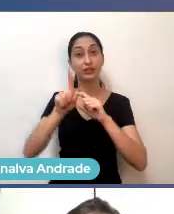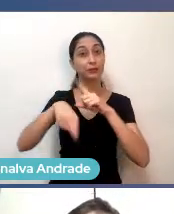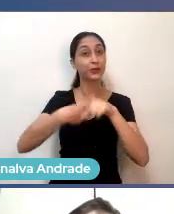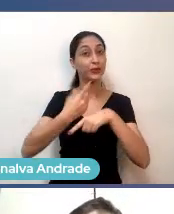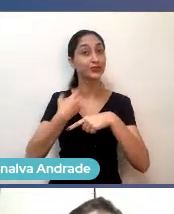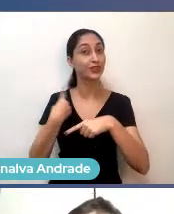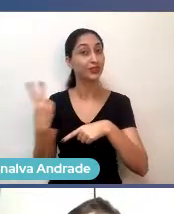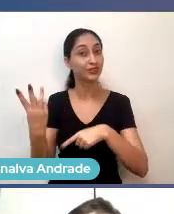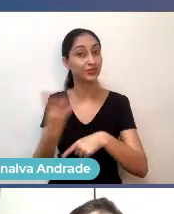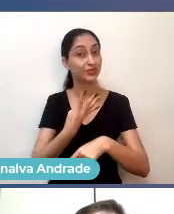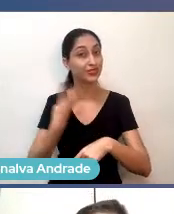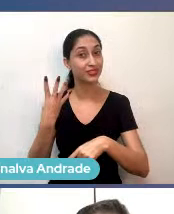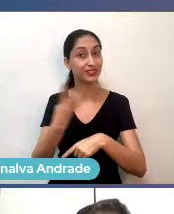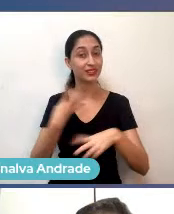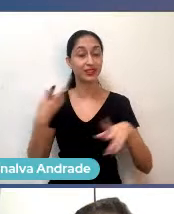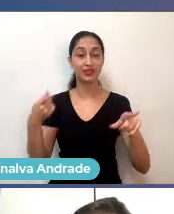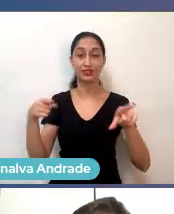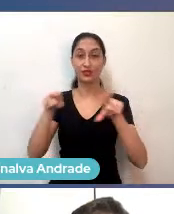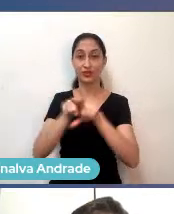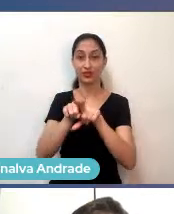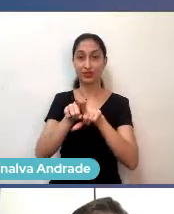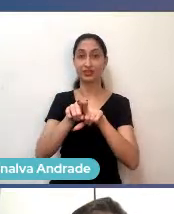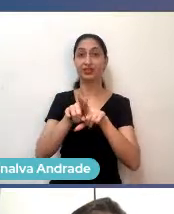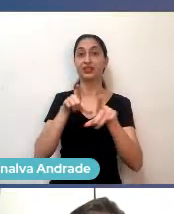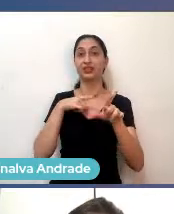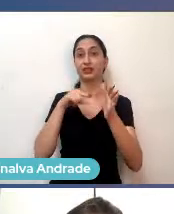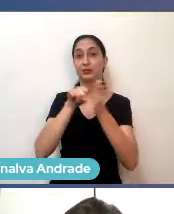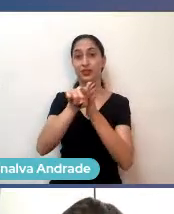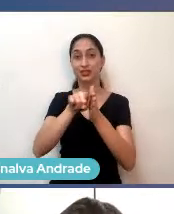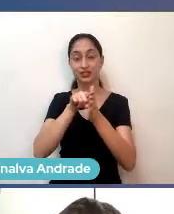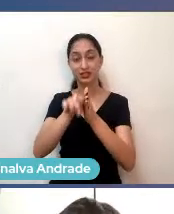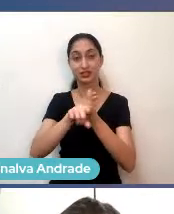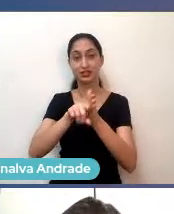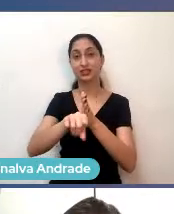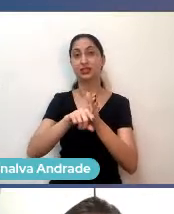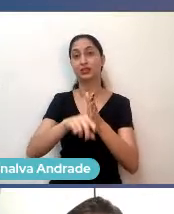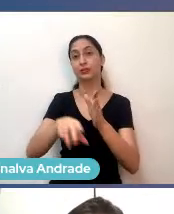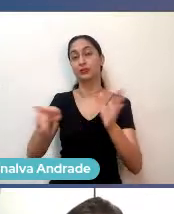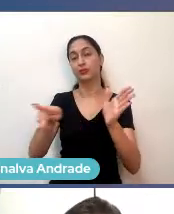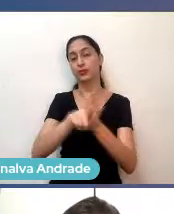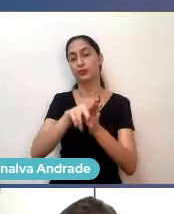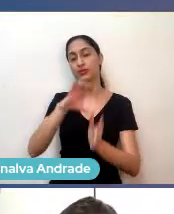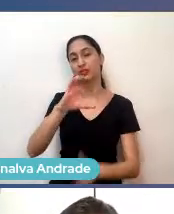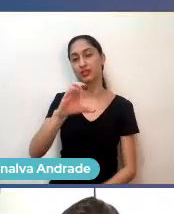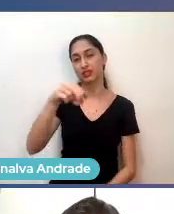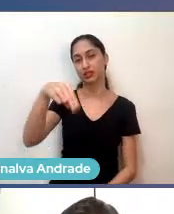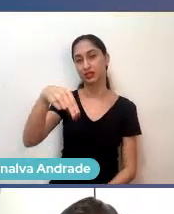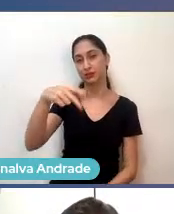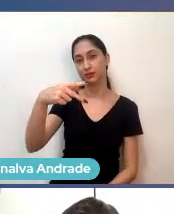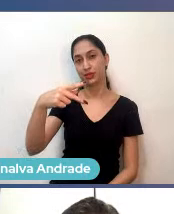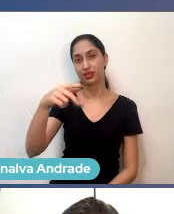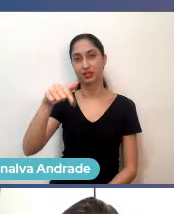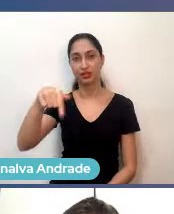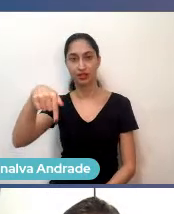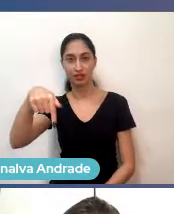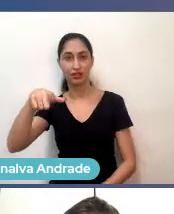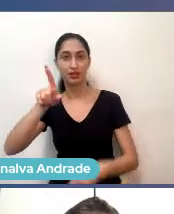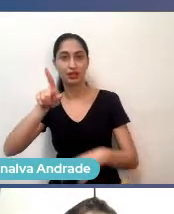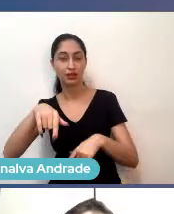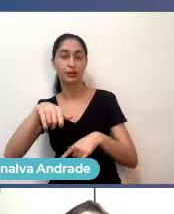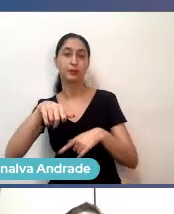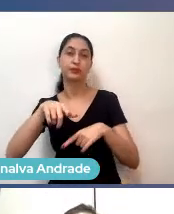tempo. E aí, era um projeto de pesquisa do CNPq para a empresa Positivo, não sei se vocês conhecem, a empresa Positivo